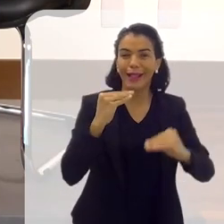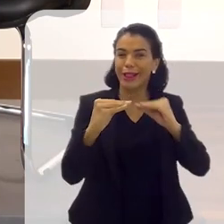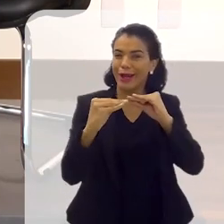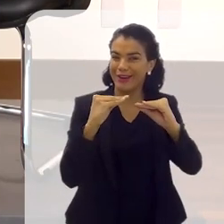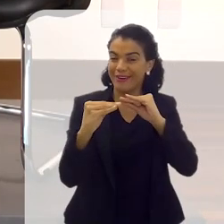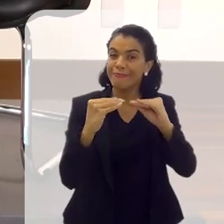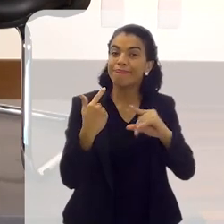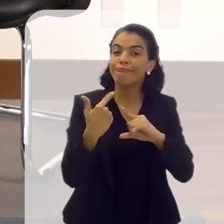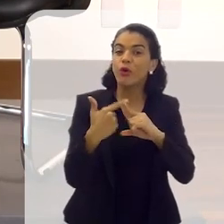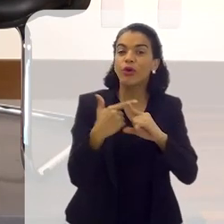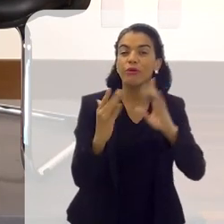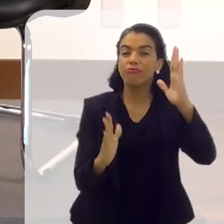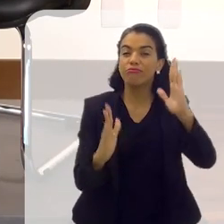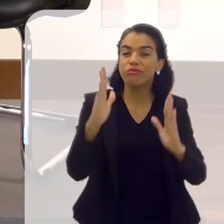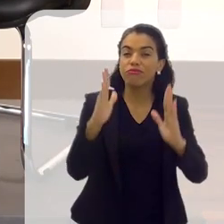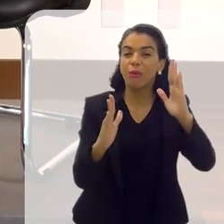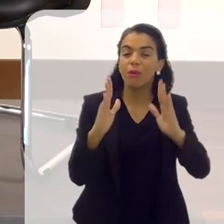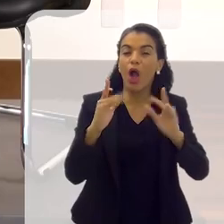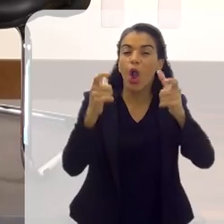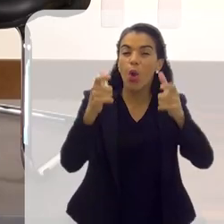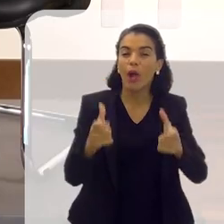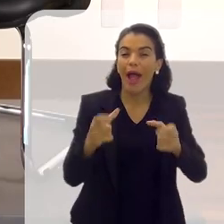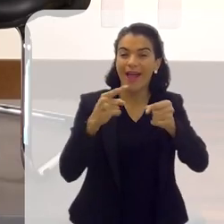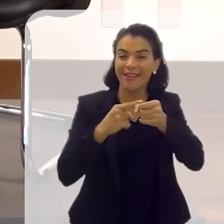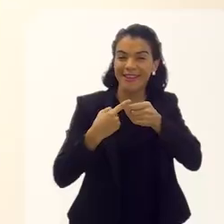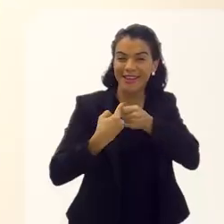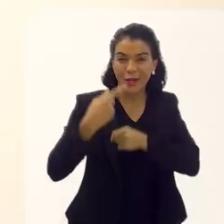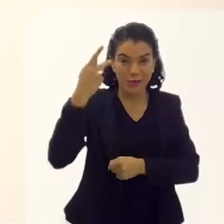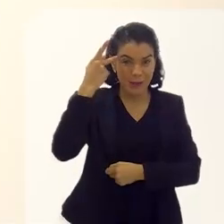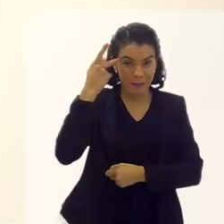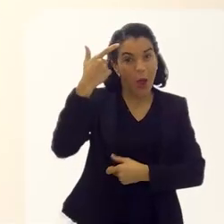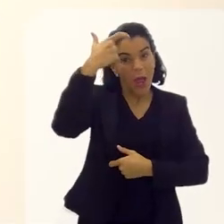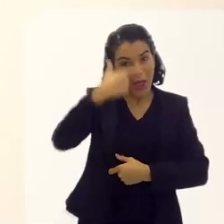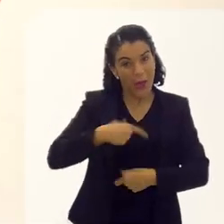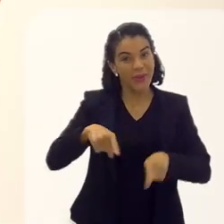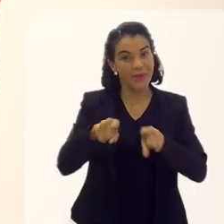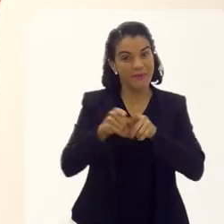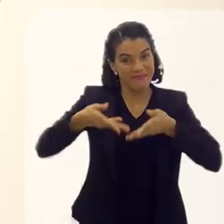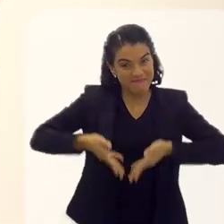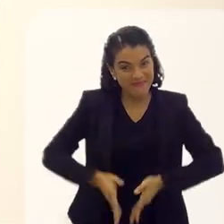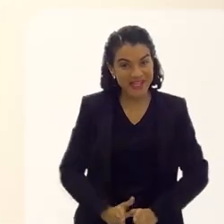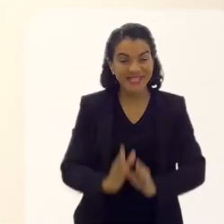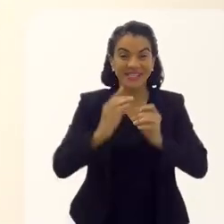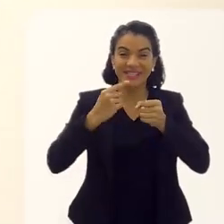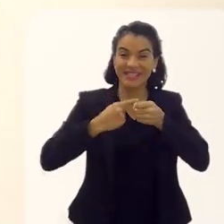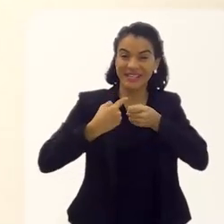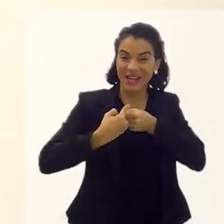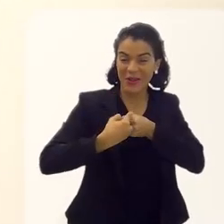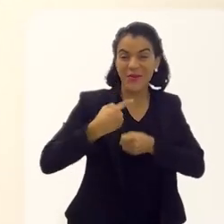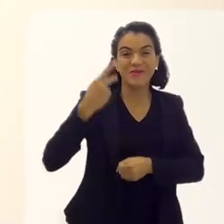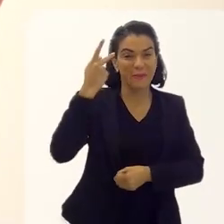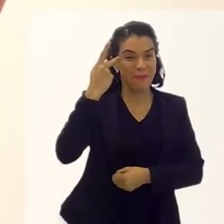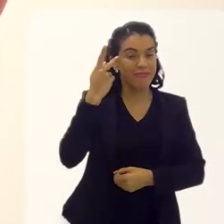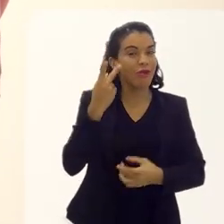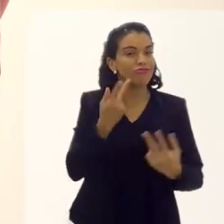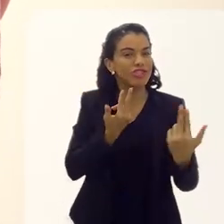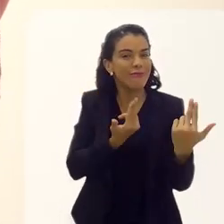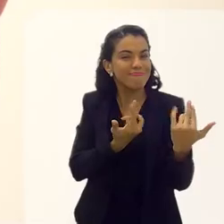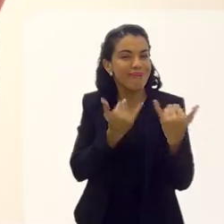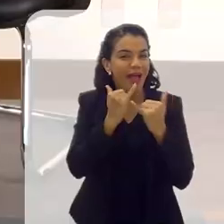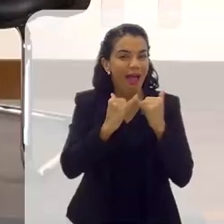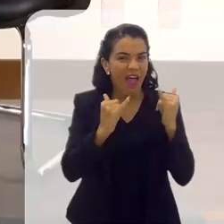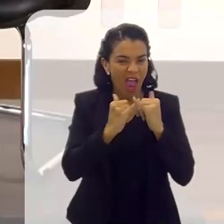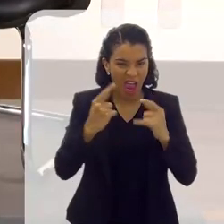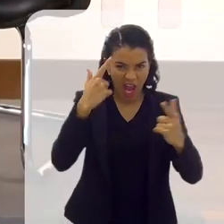era uma novela que se passava no interior de São Paulo. Eu sou do interior de São Paulo. Então, teve uma identificação muito